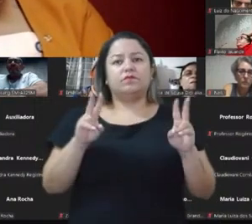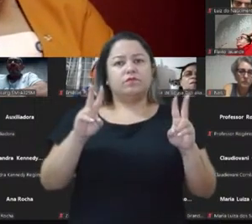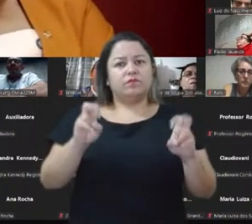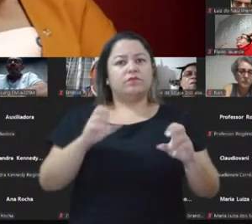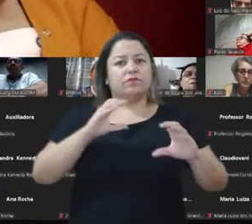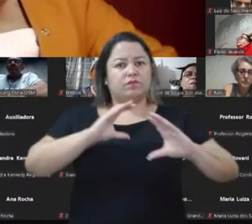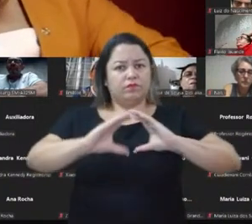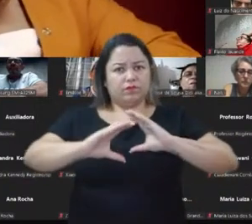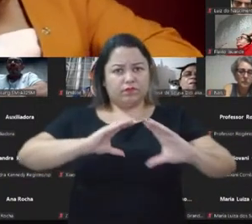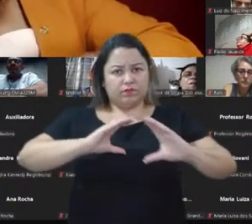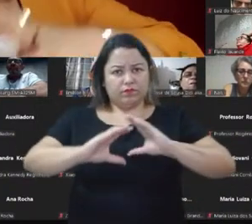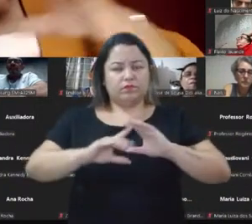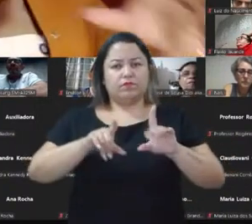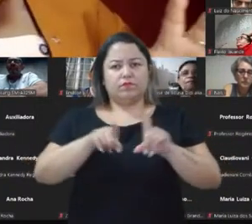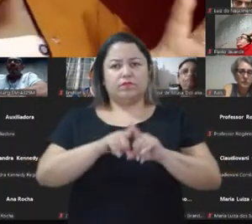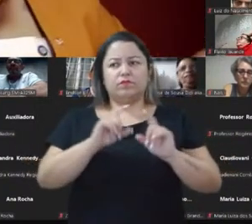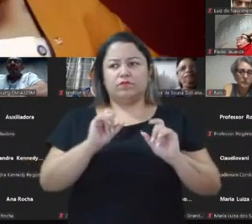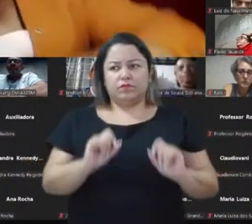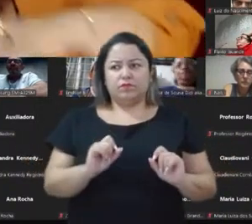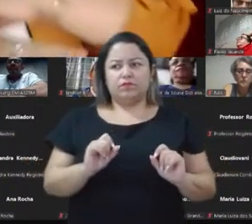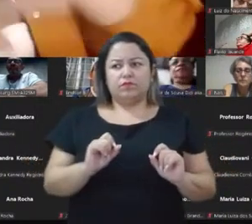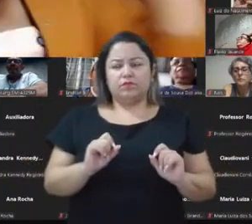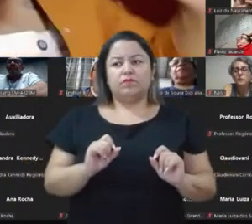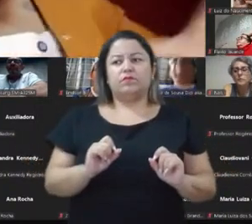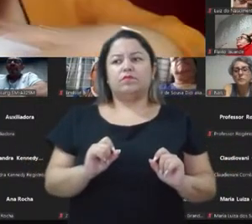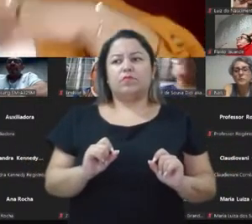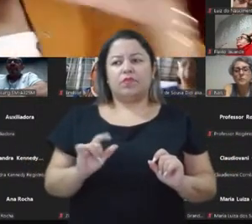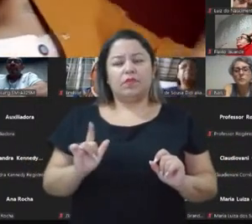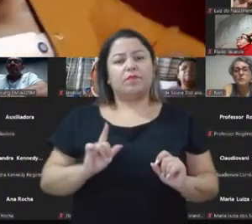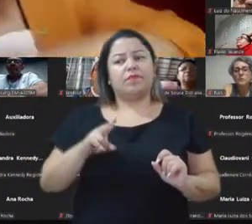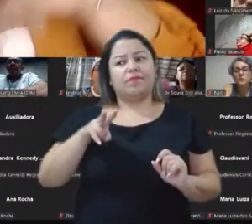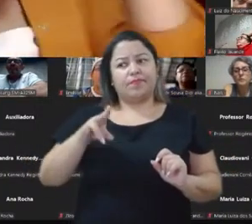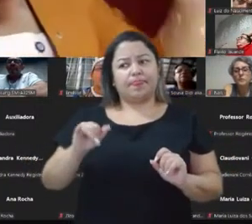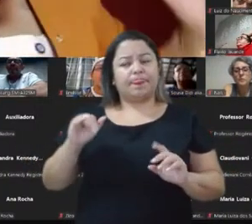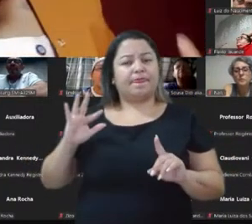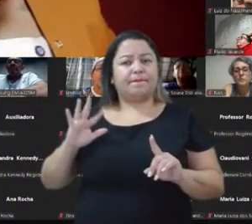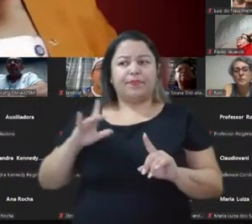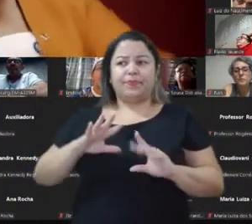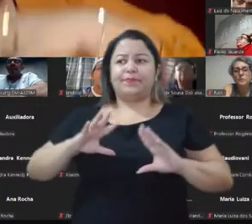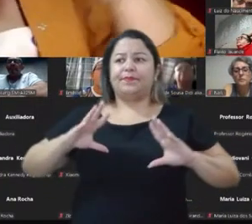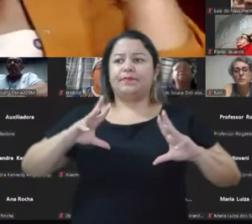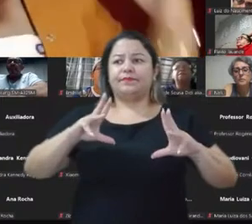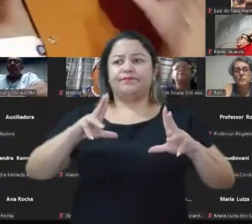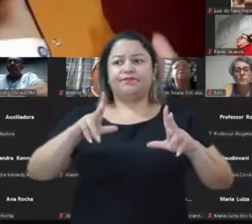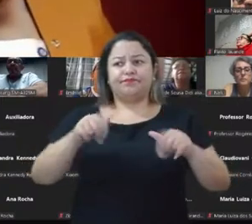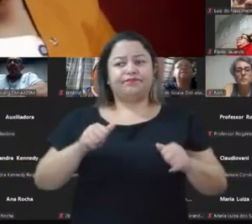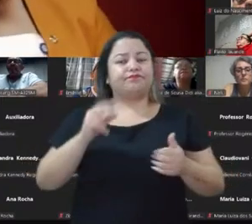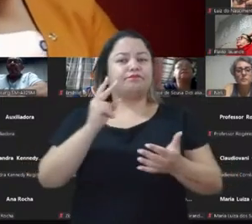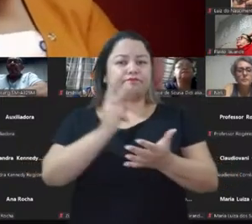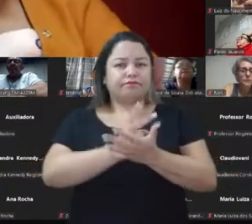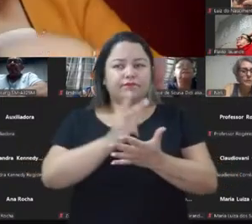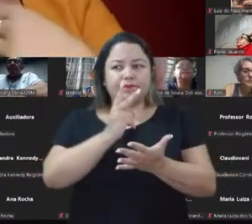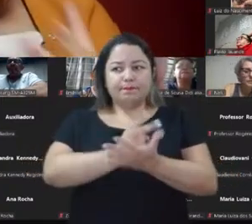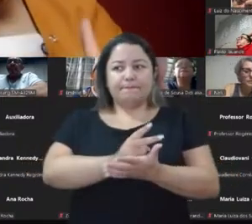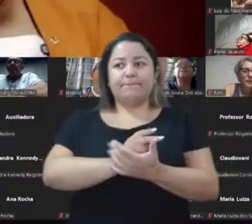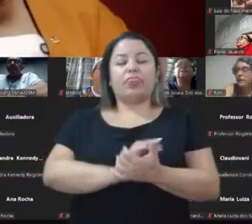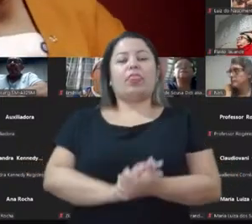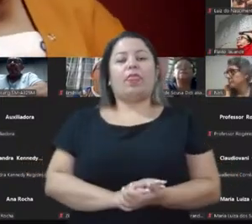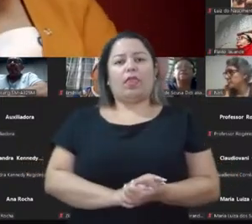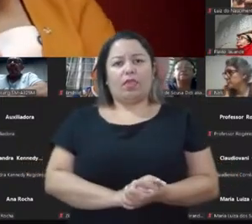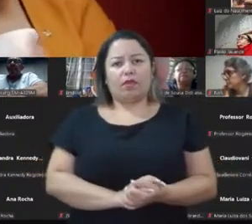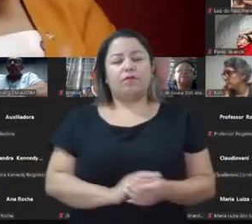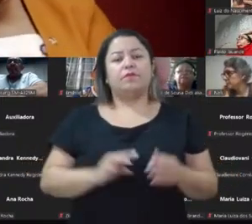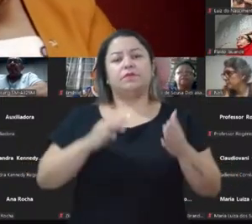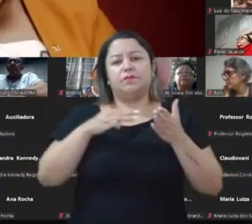comunicação generalatista que vai atingir todo mundo da mesma forma, com a mesma